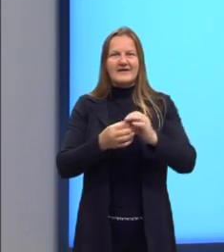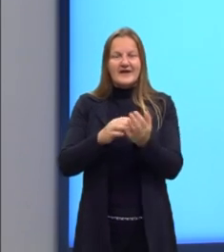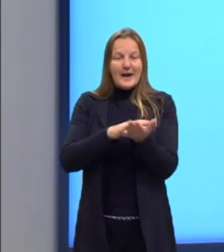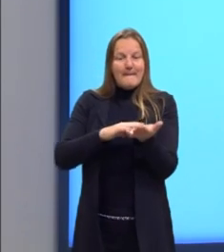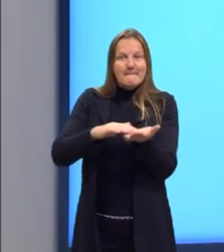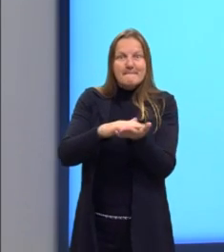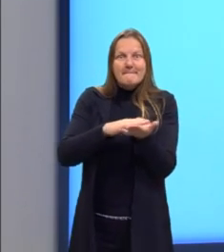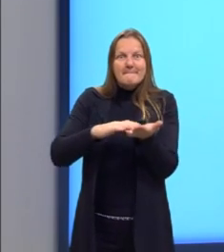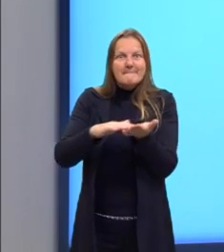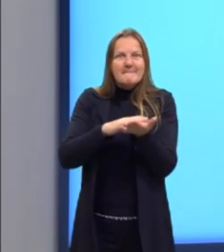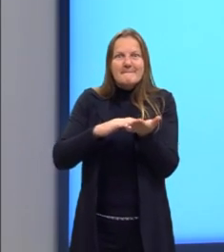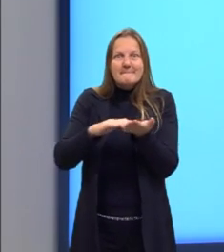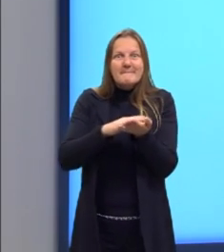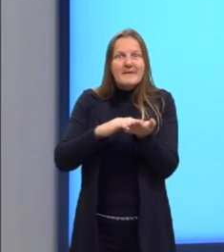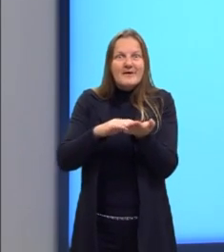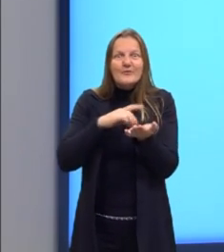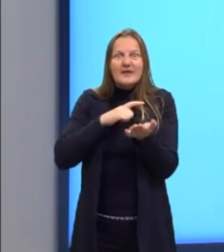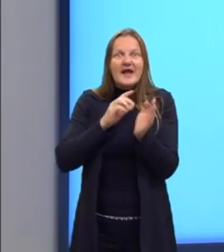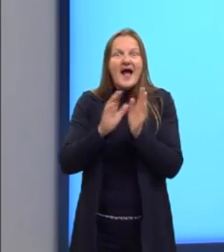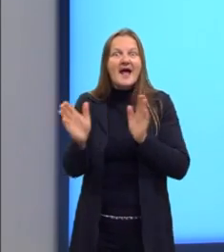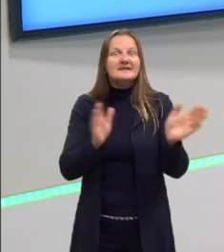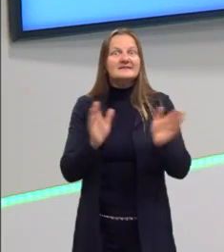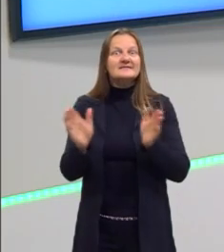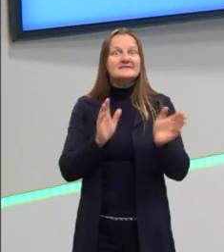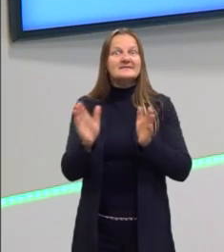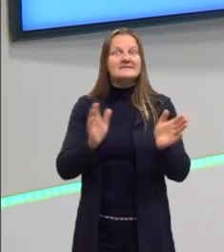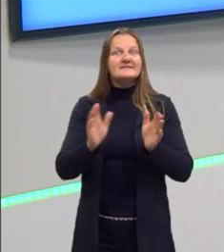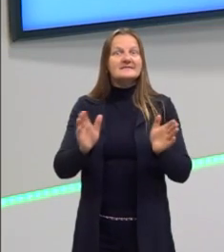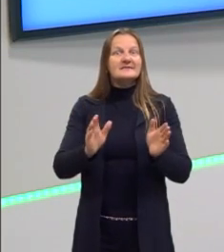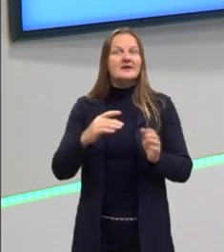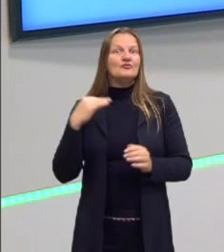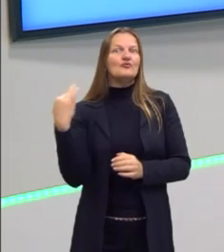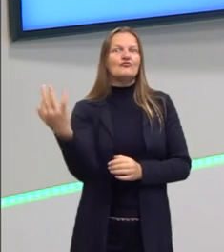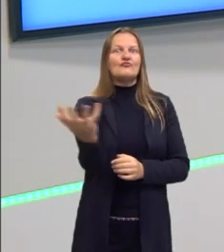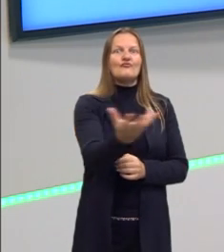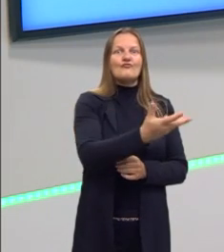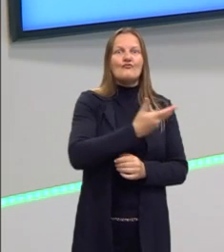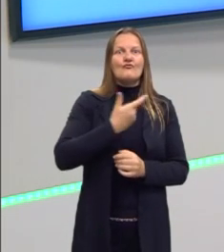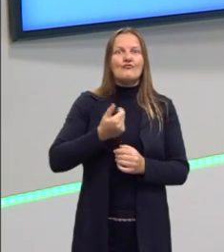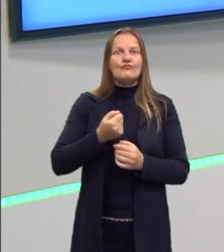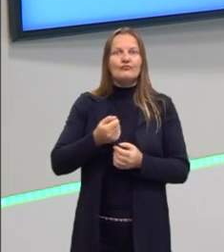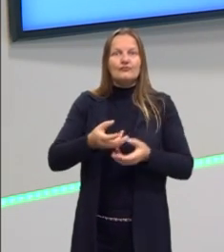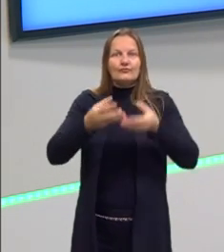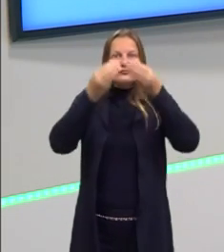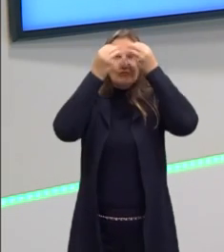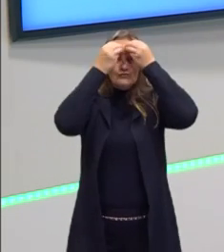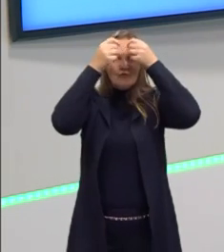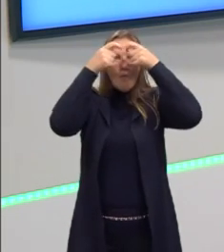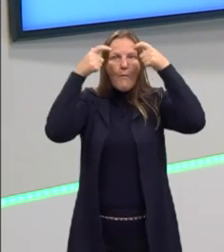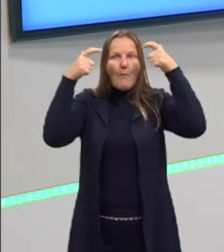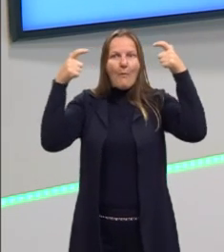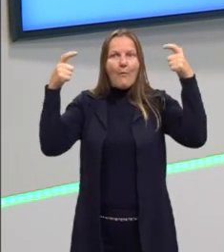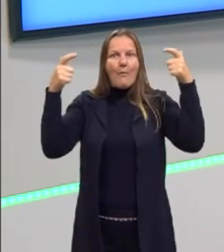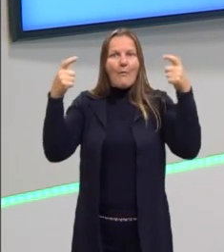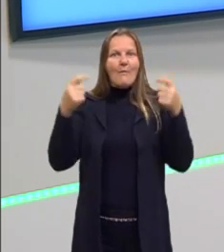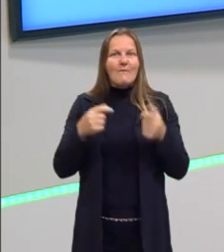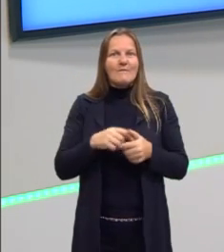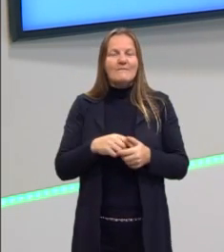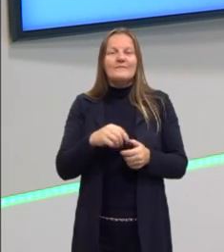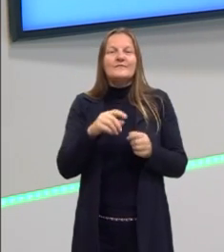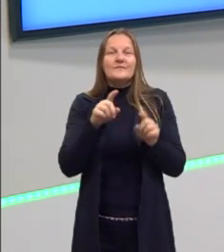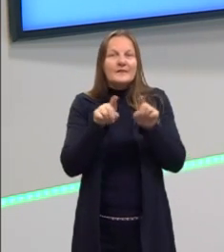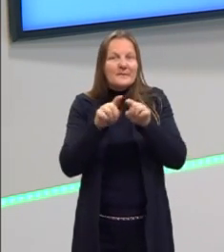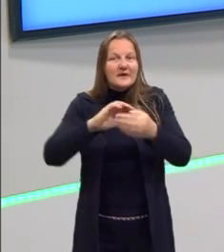nossa mão, o acesso a todo o nosso conhecimento ou na tela de um